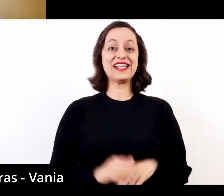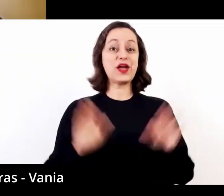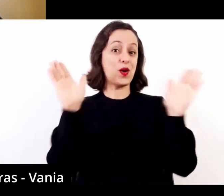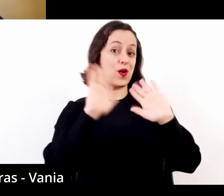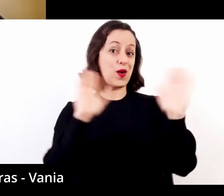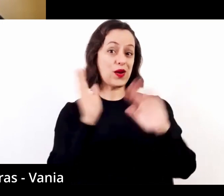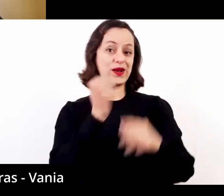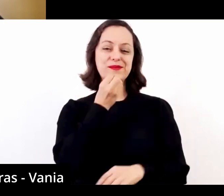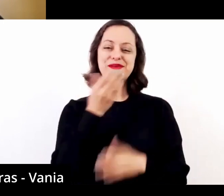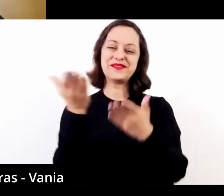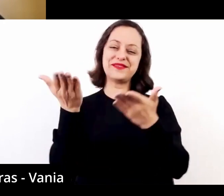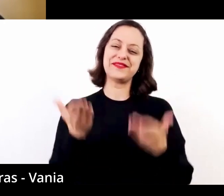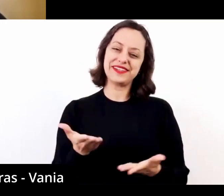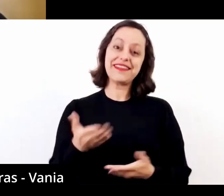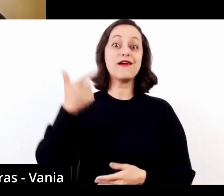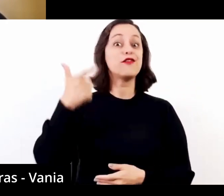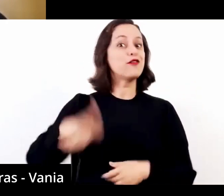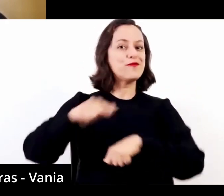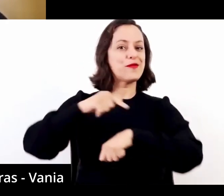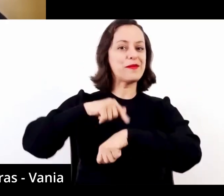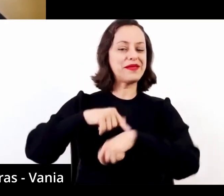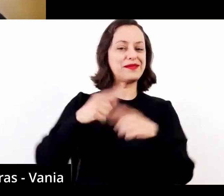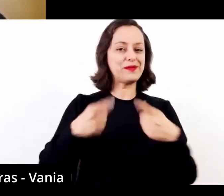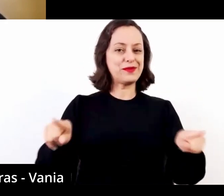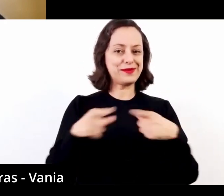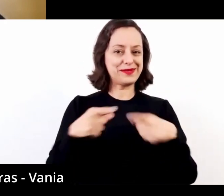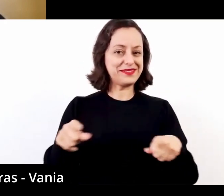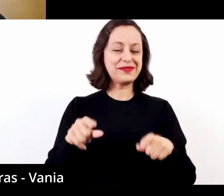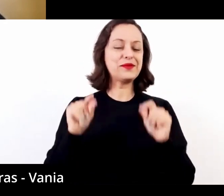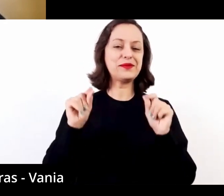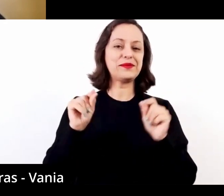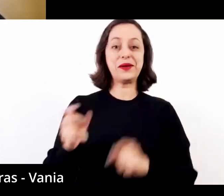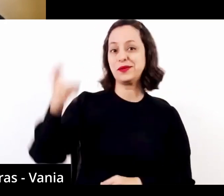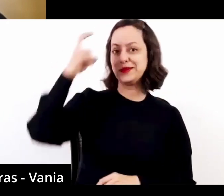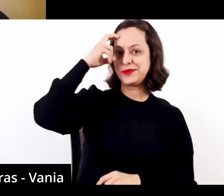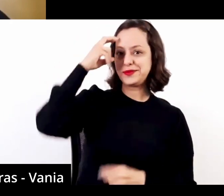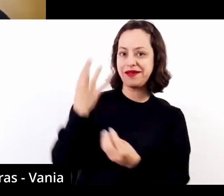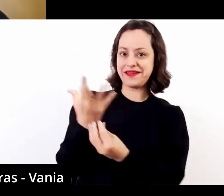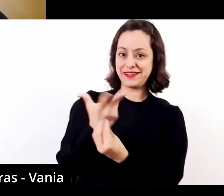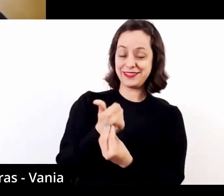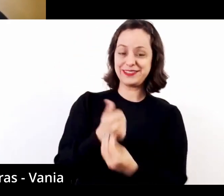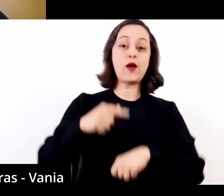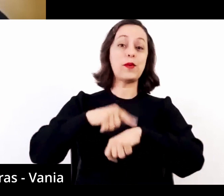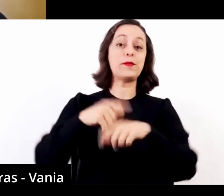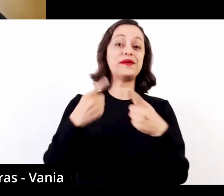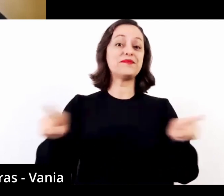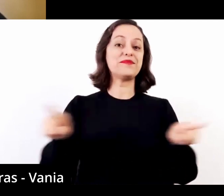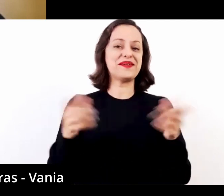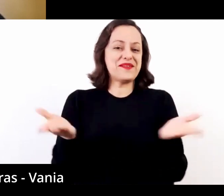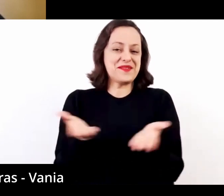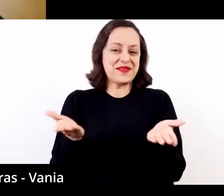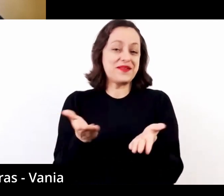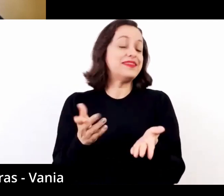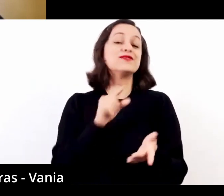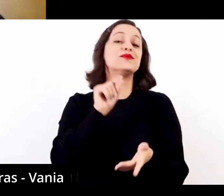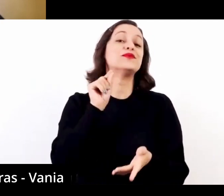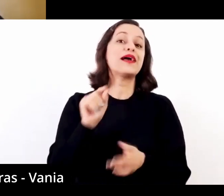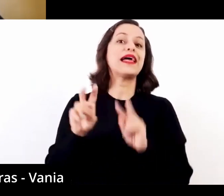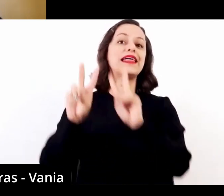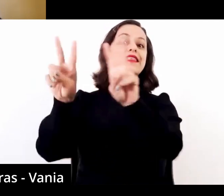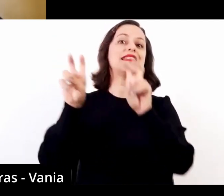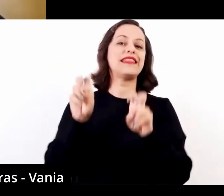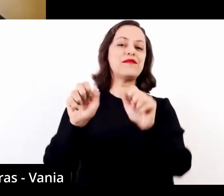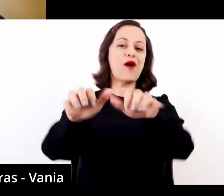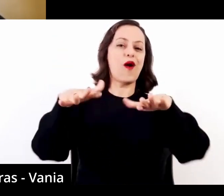Olá, boas-vindas a mais um Momento Musical da Cultura Artística. Nosso Momento Musical de hoje é para tratar